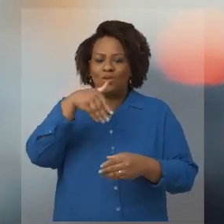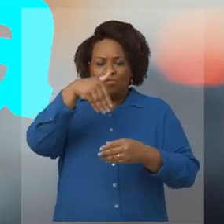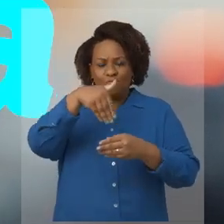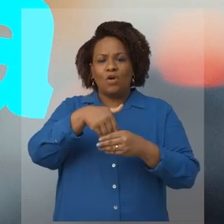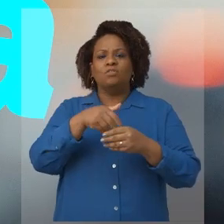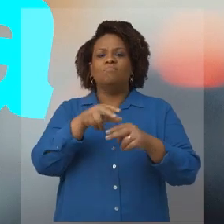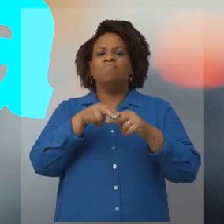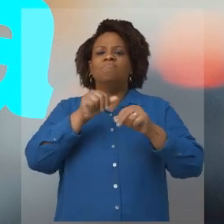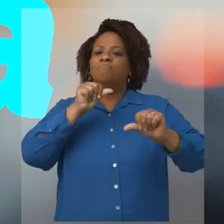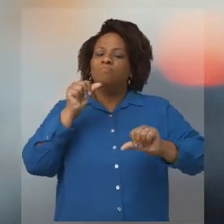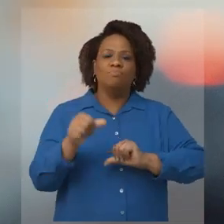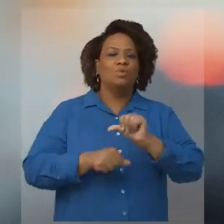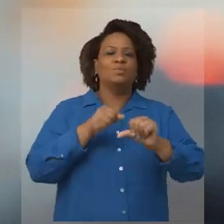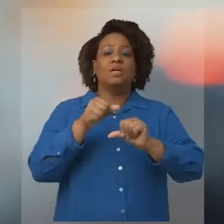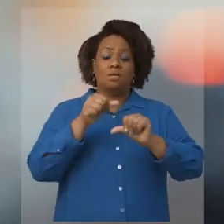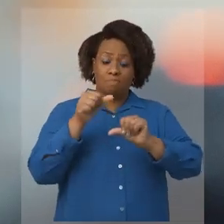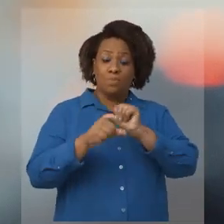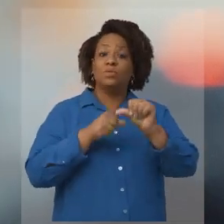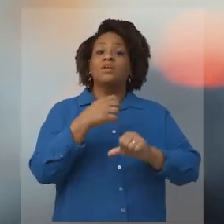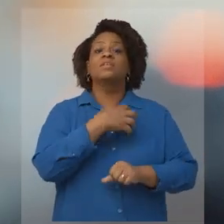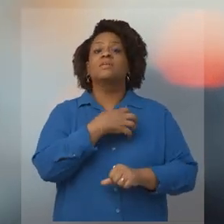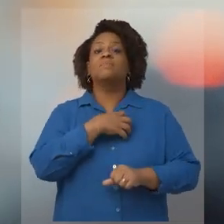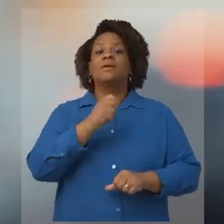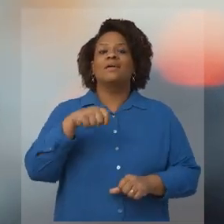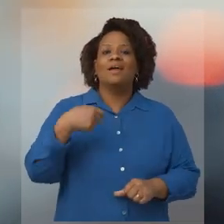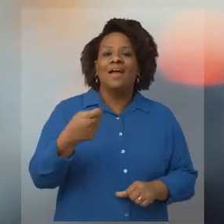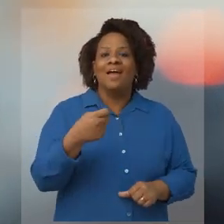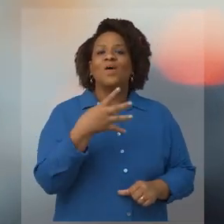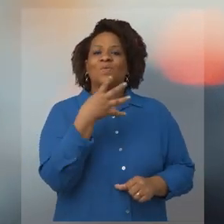vote pela mudança. E a mudança na Bahia é 44. E a mudança é 44.